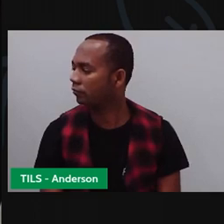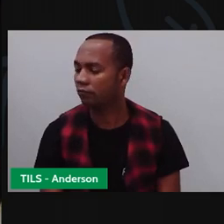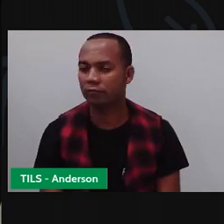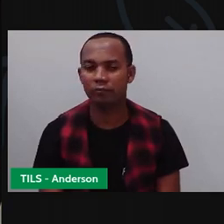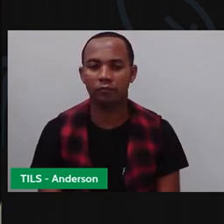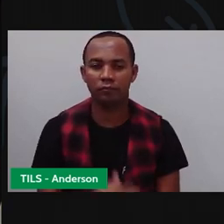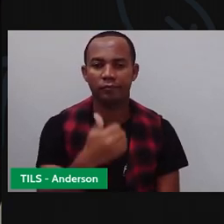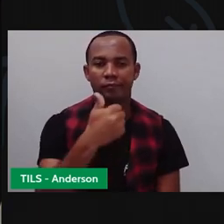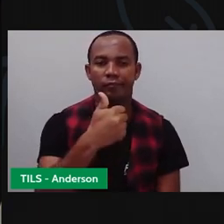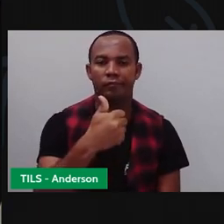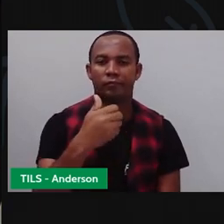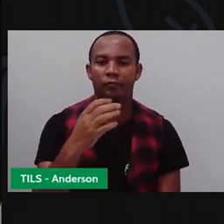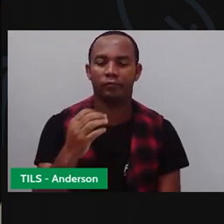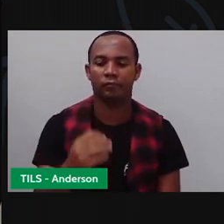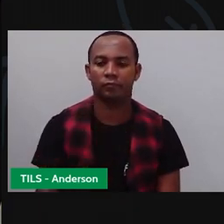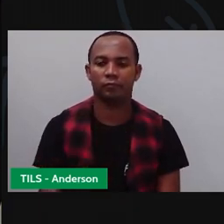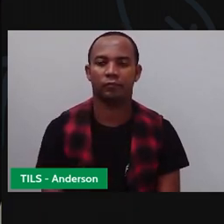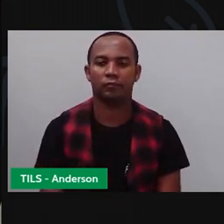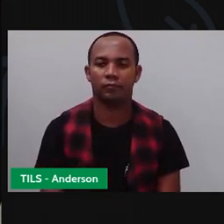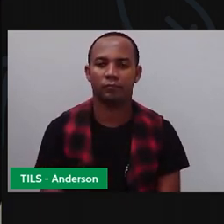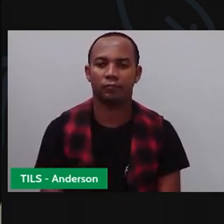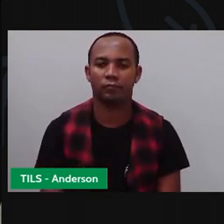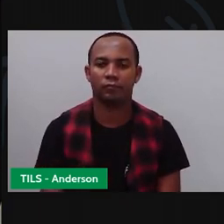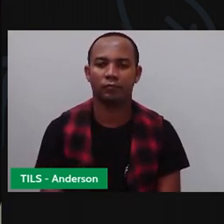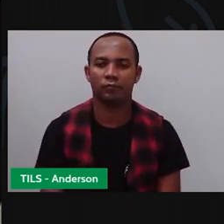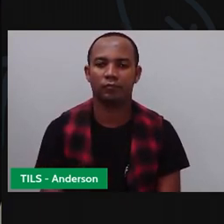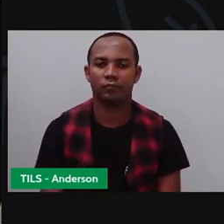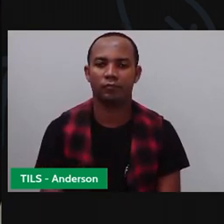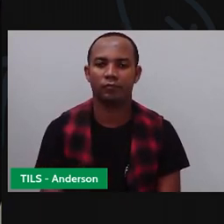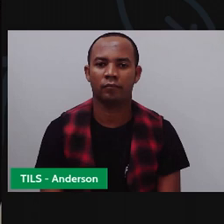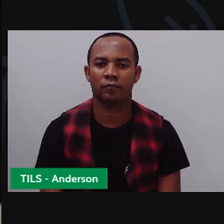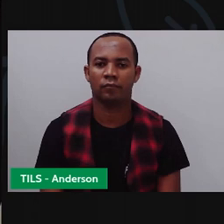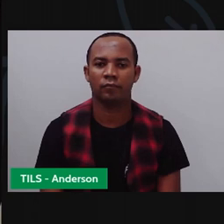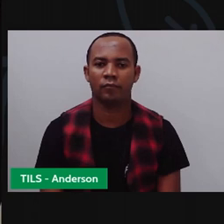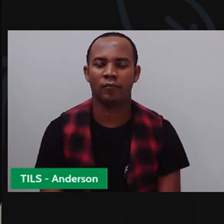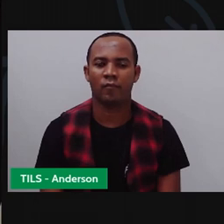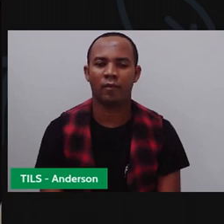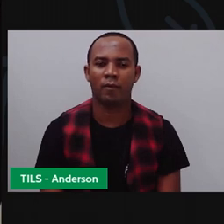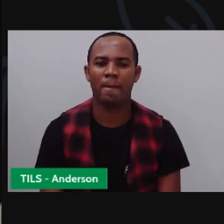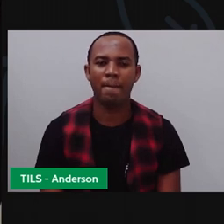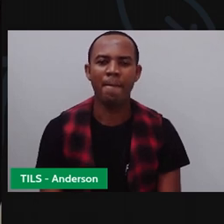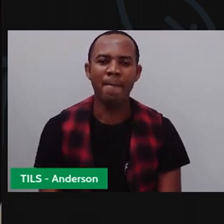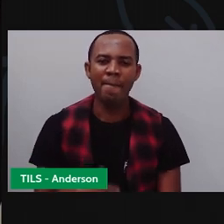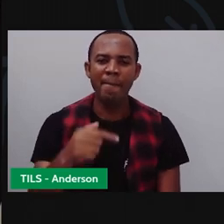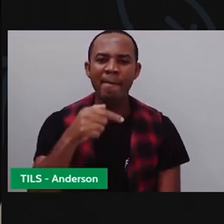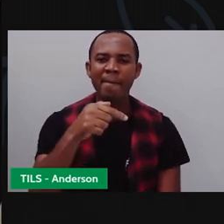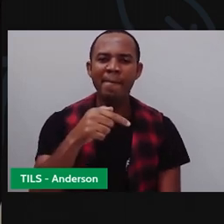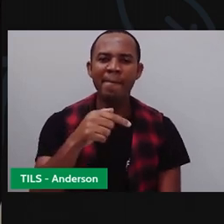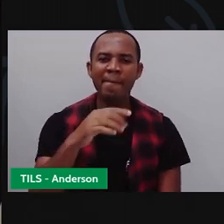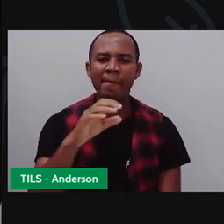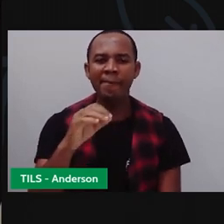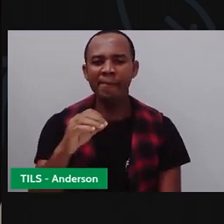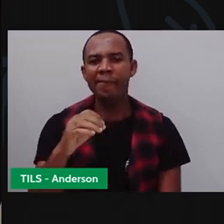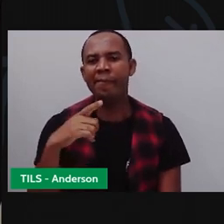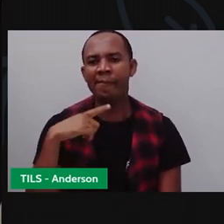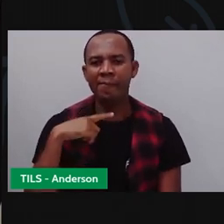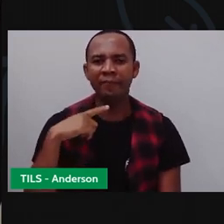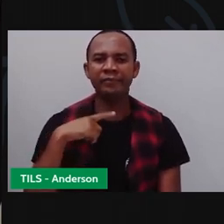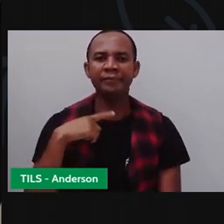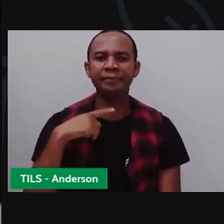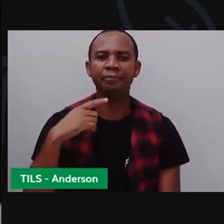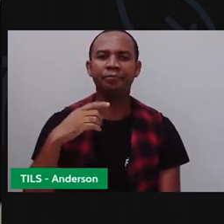Dez. É isso? Seis mais quatro, eu já sei que é quanto. Dez. Aí, eu tenho setenta e tenho noventa, não isso?